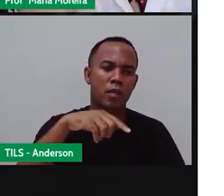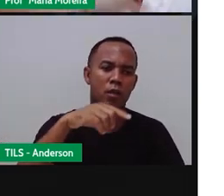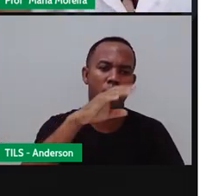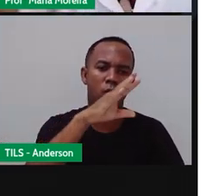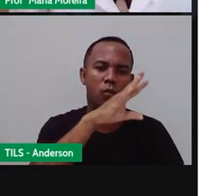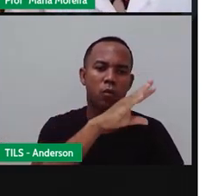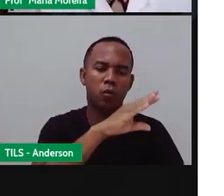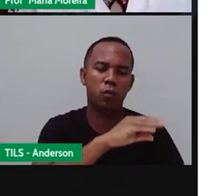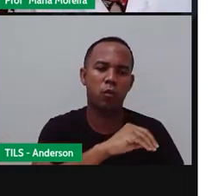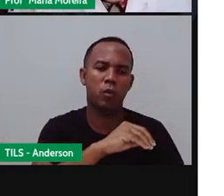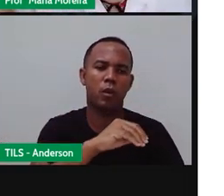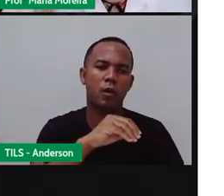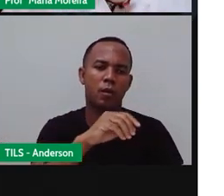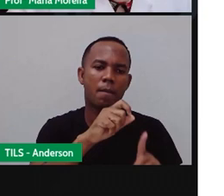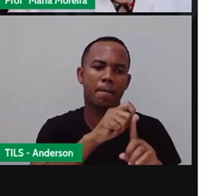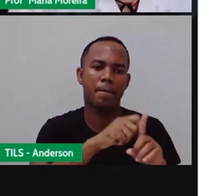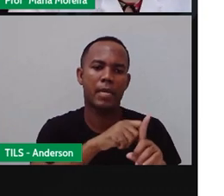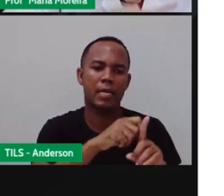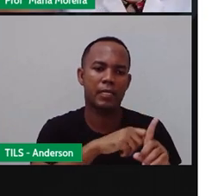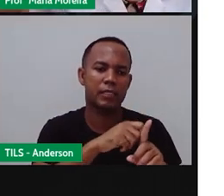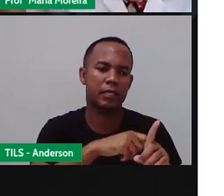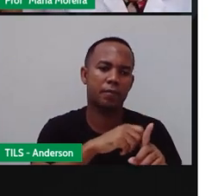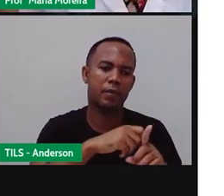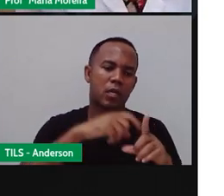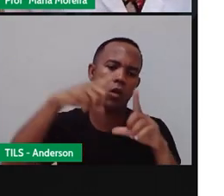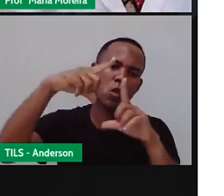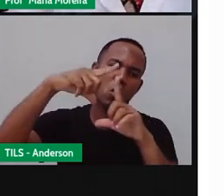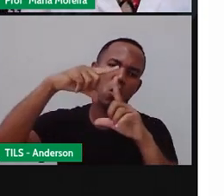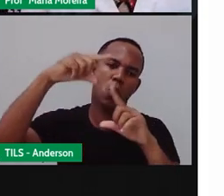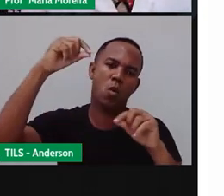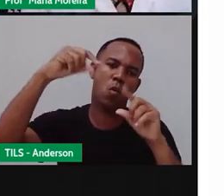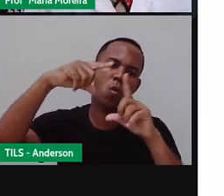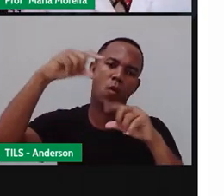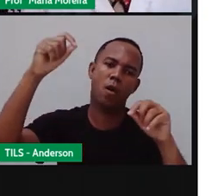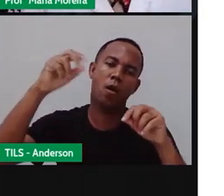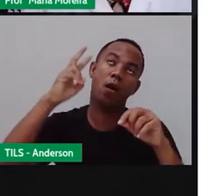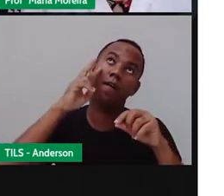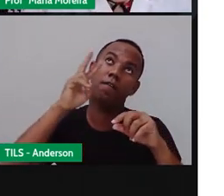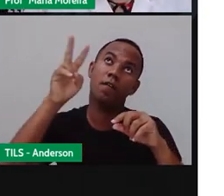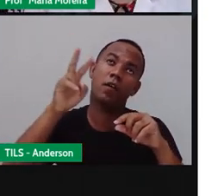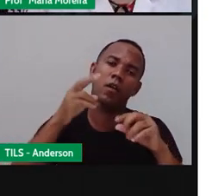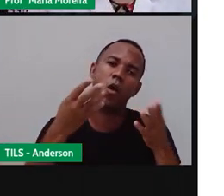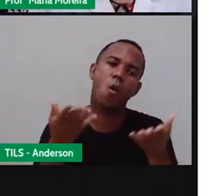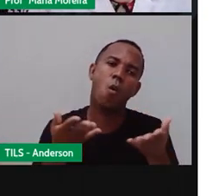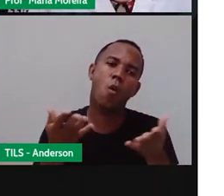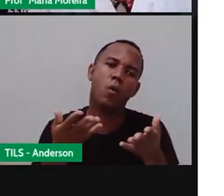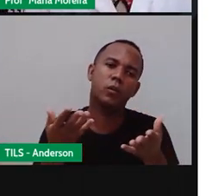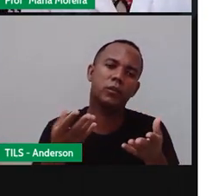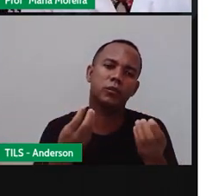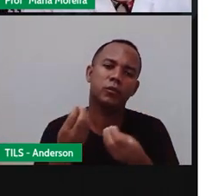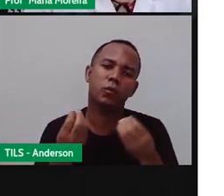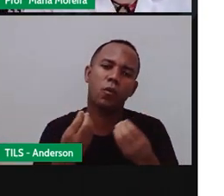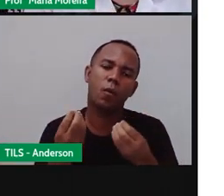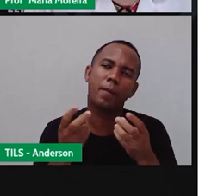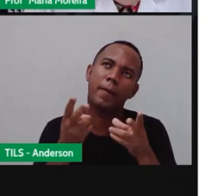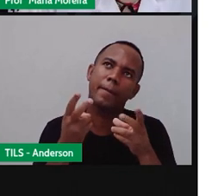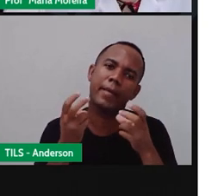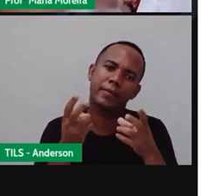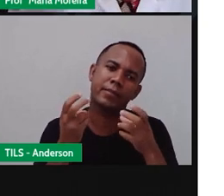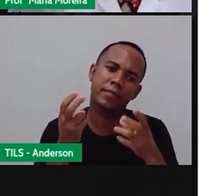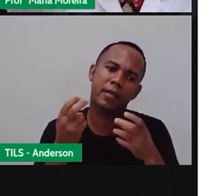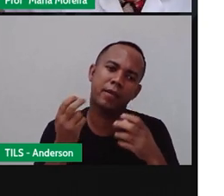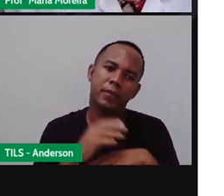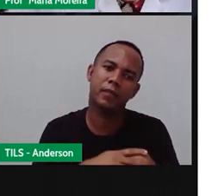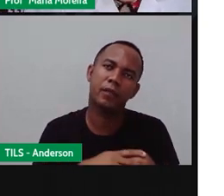põe. O mês lunar, que foi o que a profa falou. Observem aí. Olhem a lua que tá aí hoje. Observem.